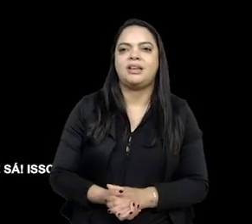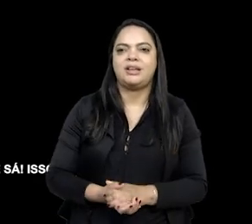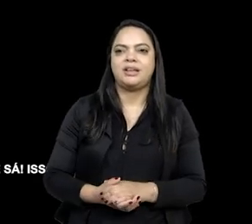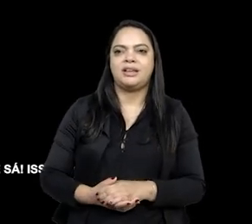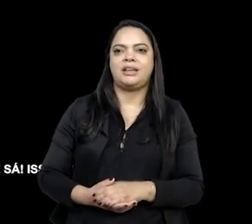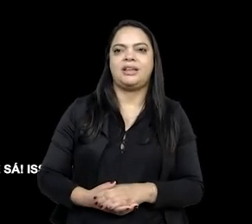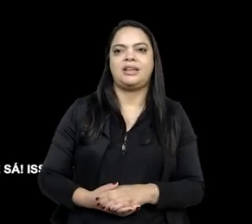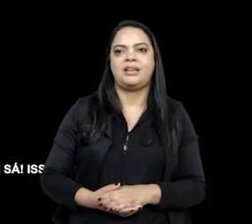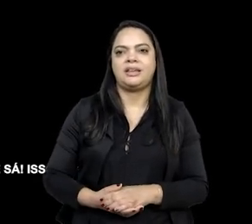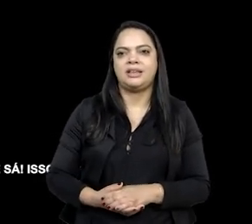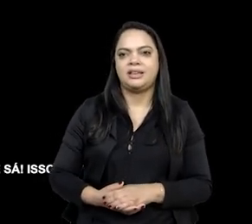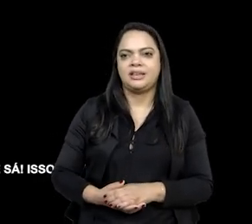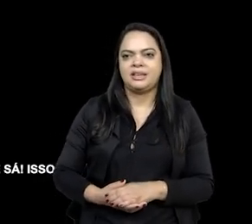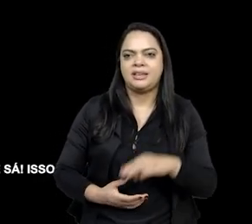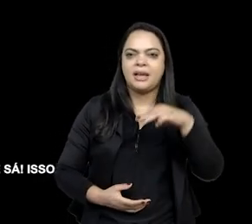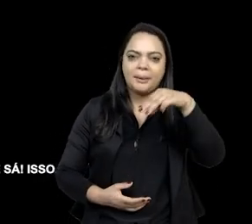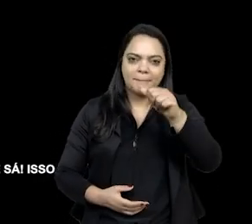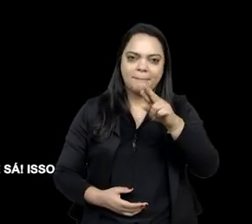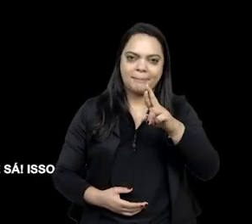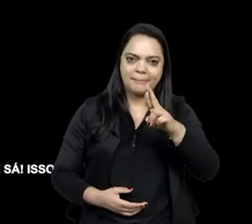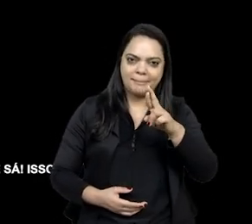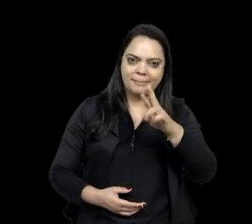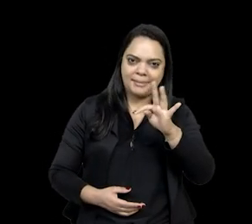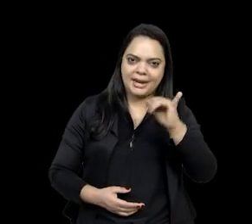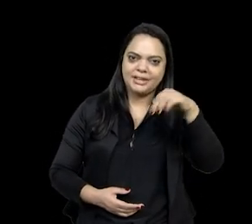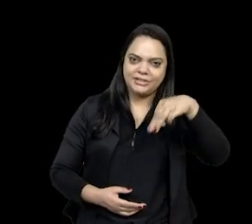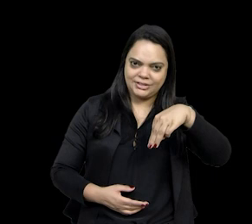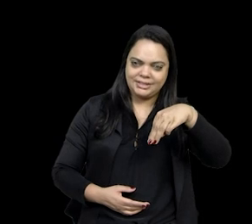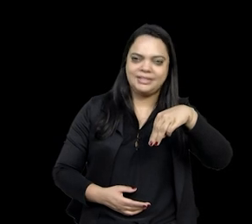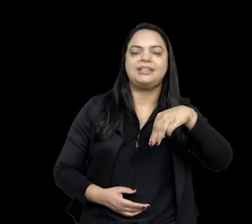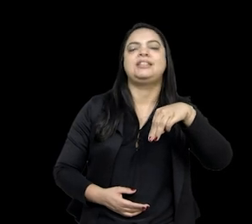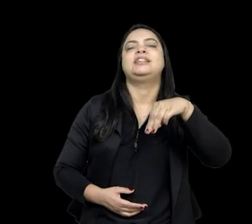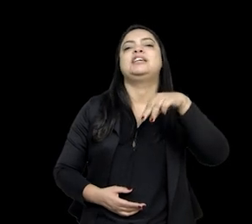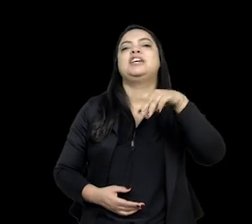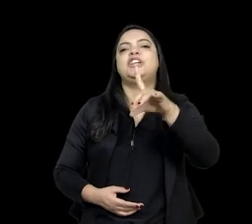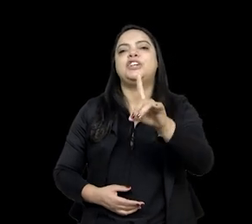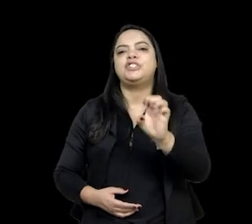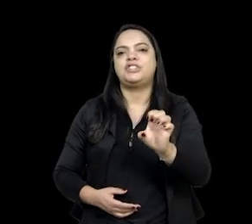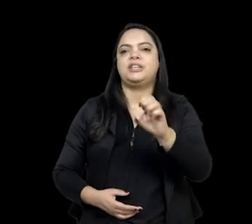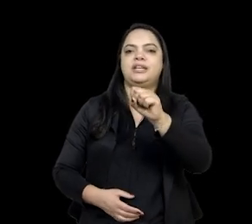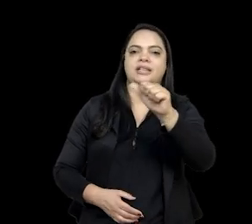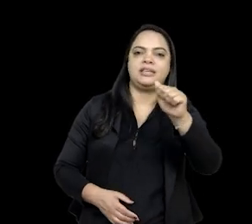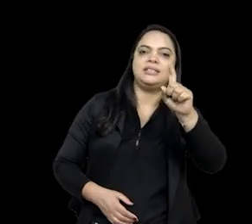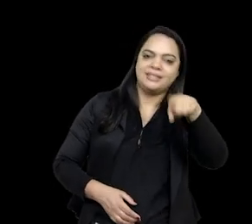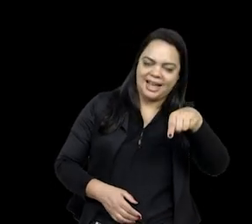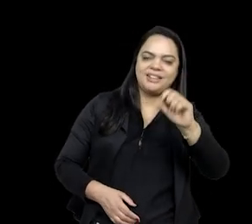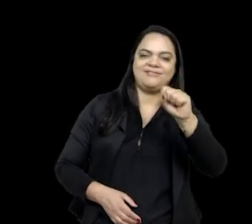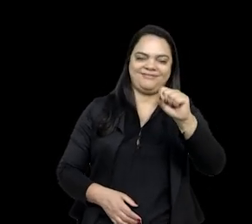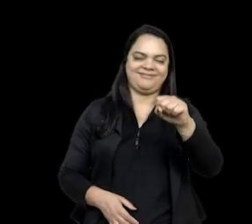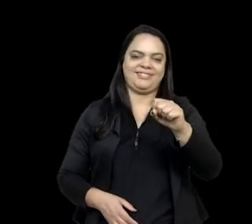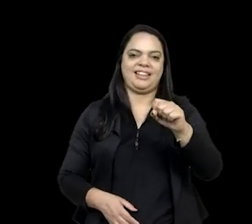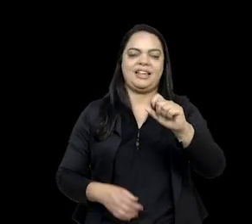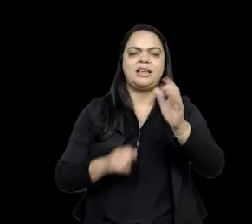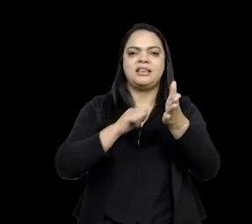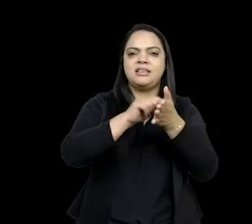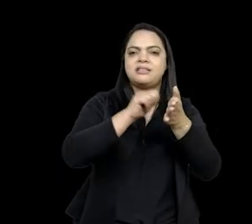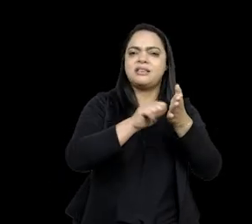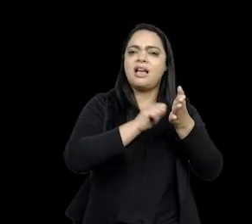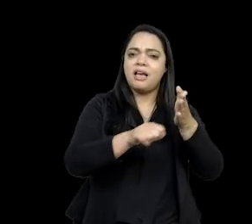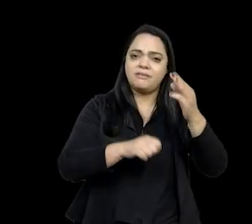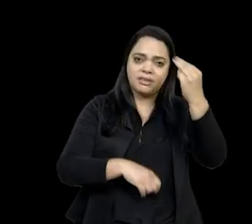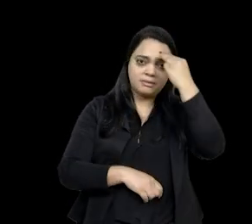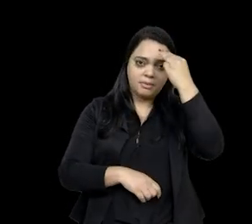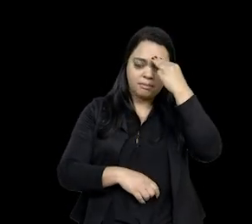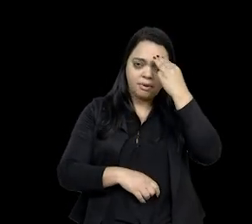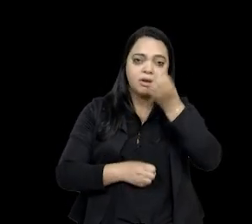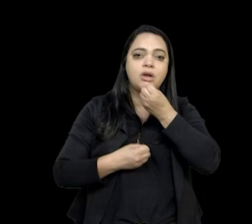É, esqueci, é, né, Martim de Sá. Isso. Ele escreve as suas memórias e ele vai relatar o extermínio